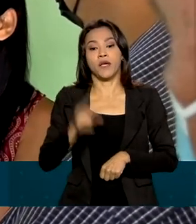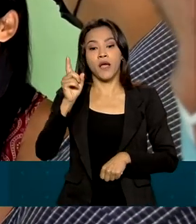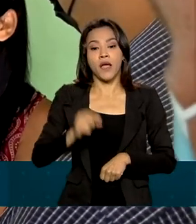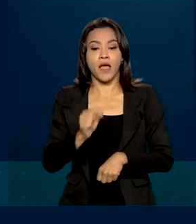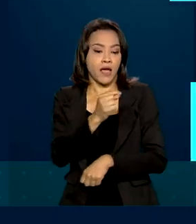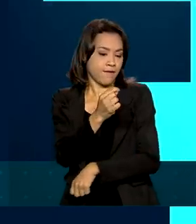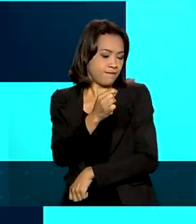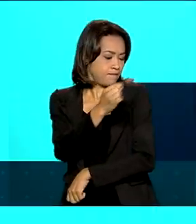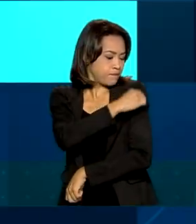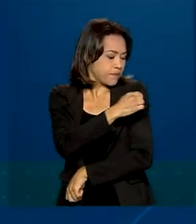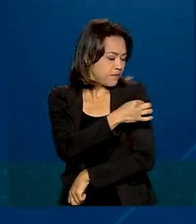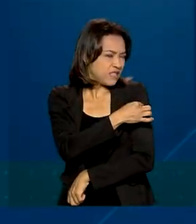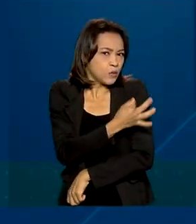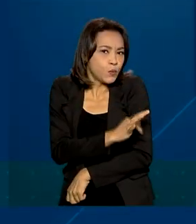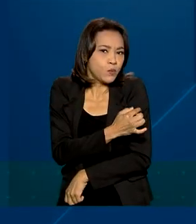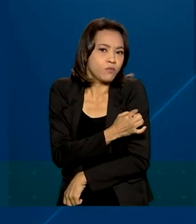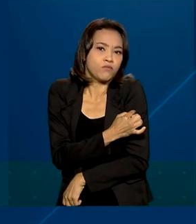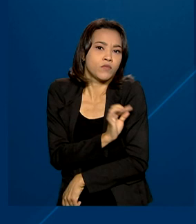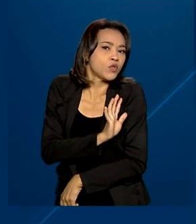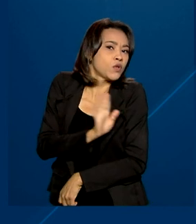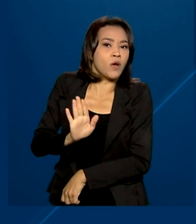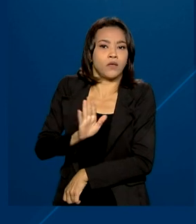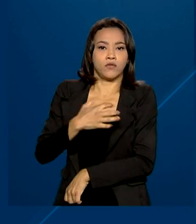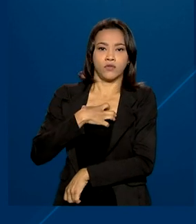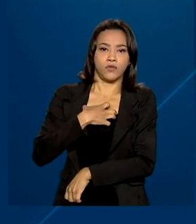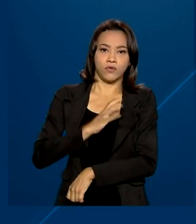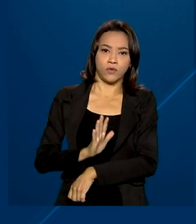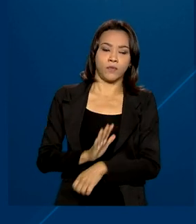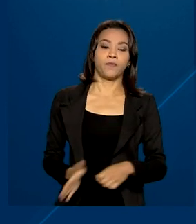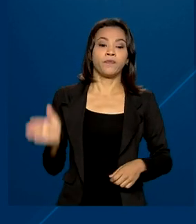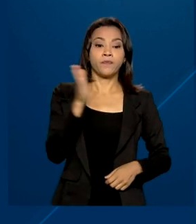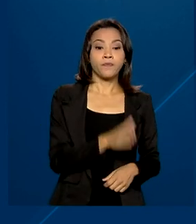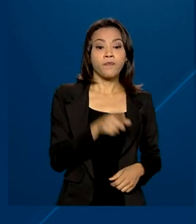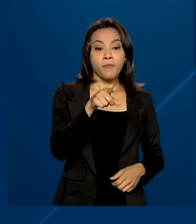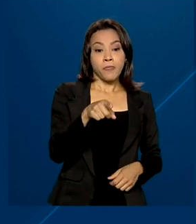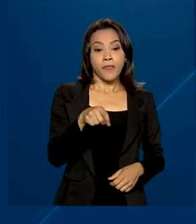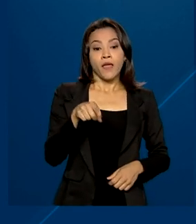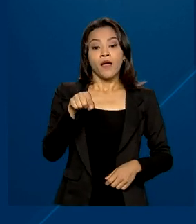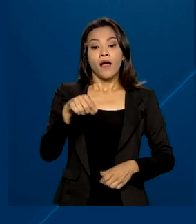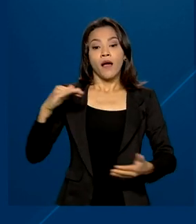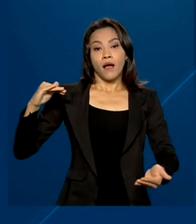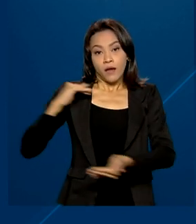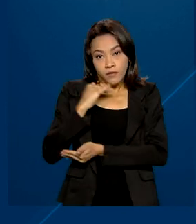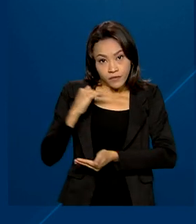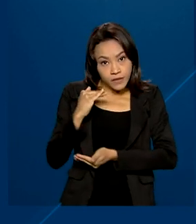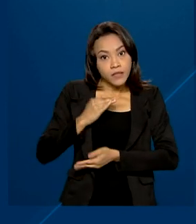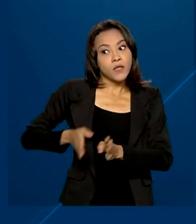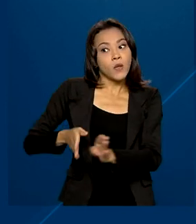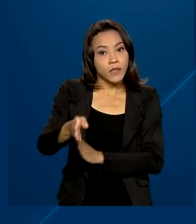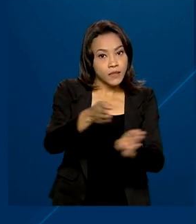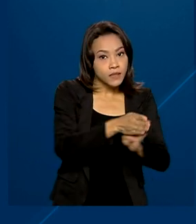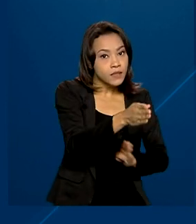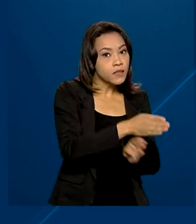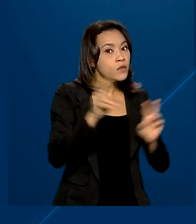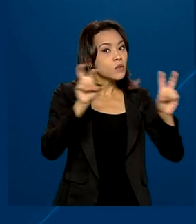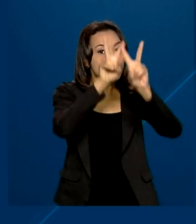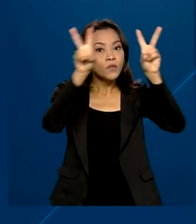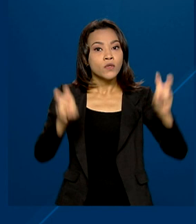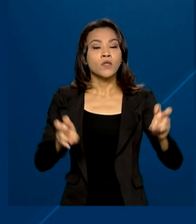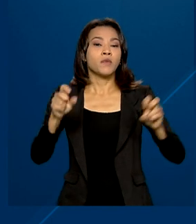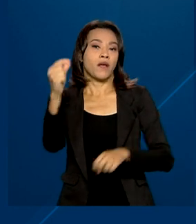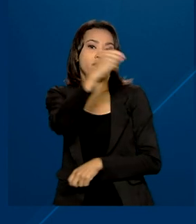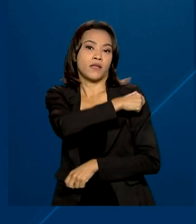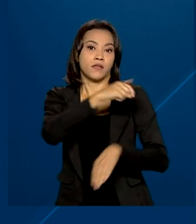A Agência Nacional de Vigilância Sanitária fez algumas recomendações sobre a vacinação infantil. A